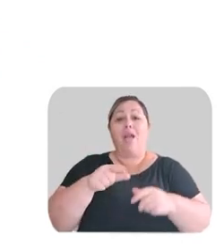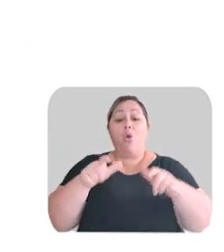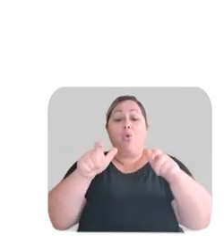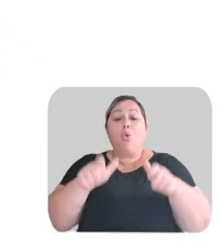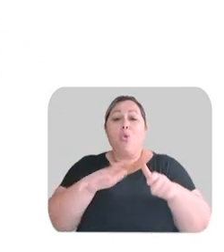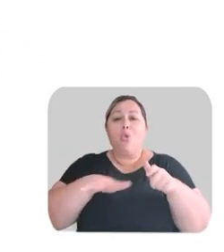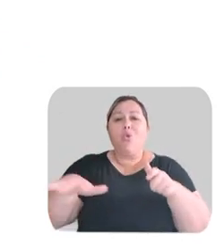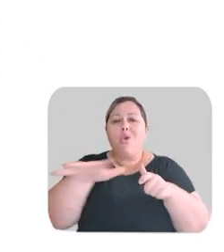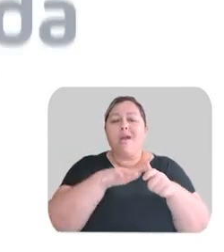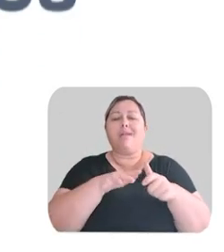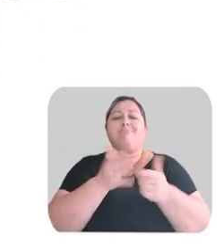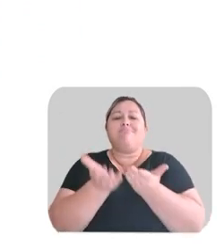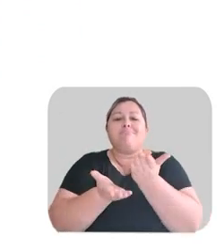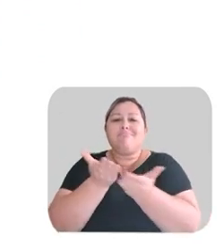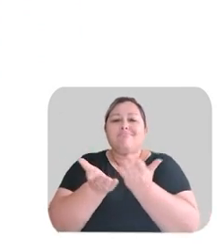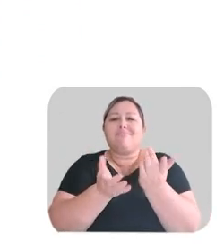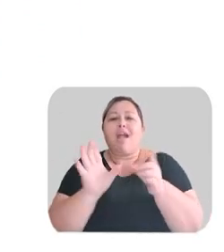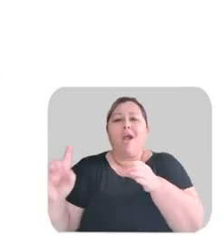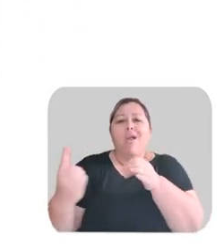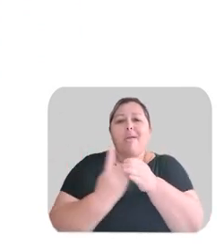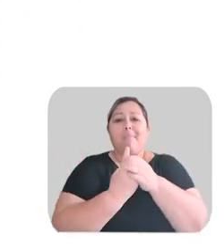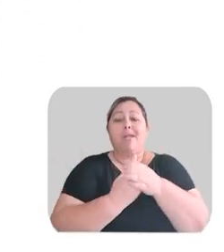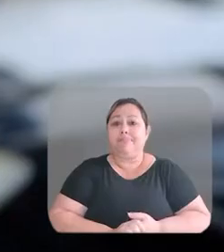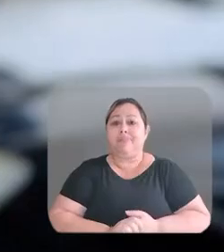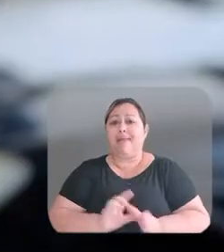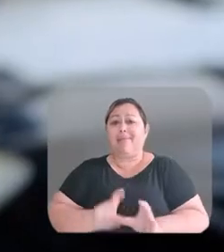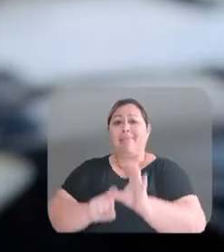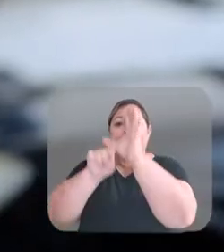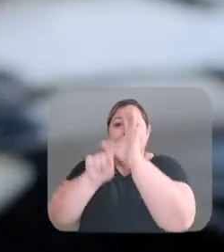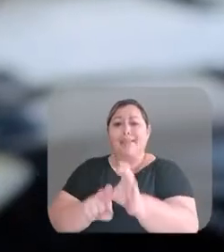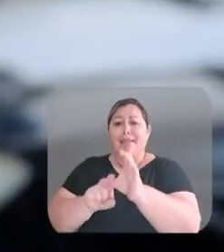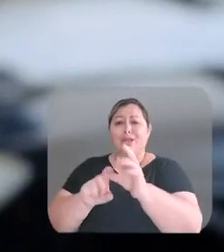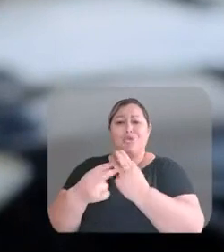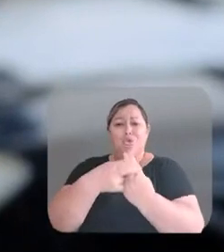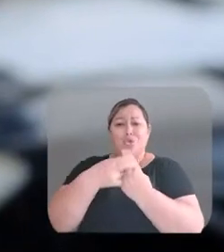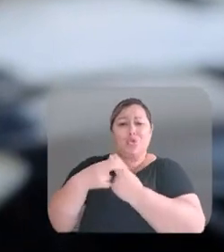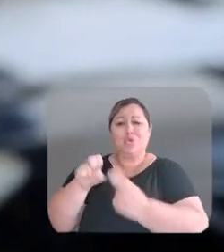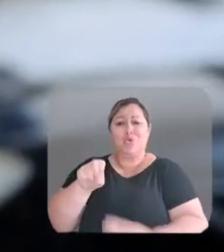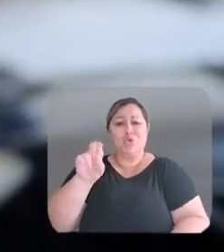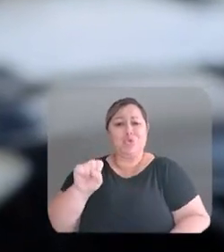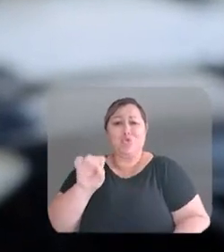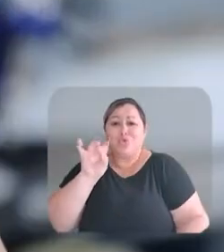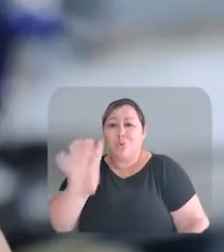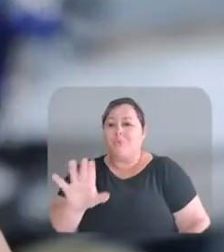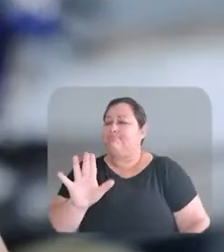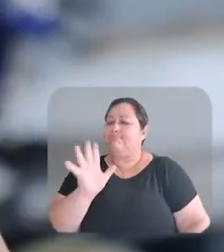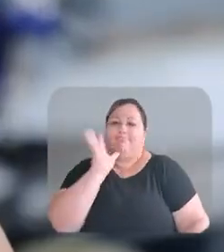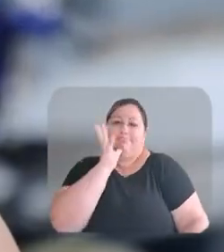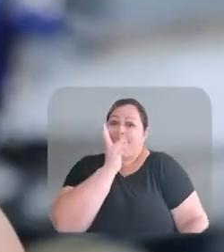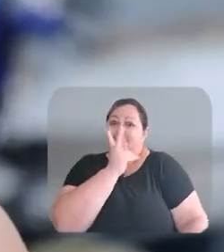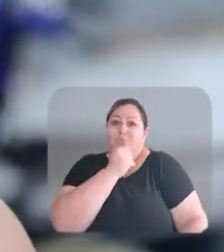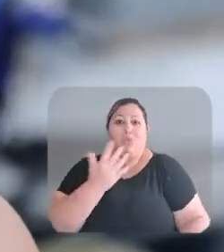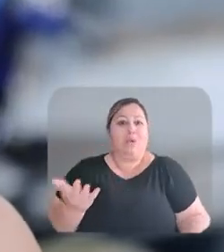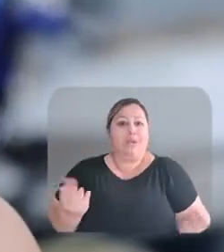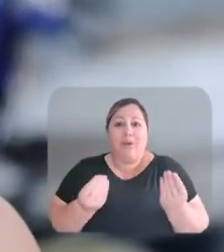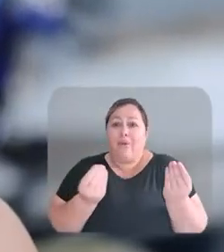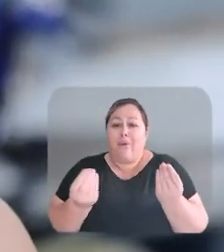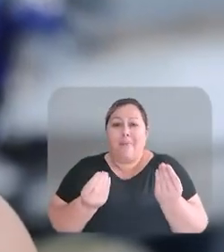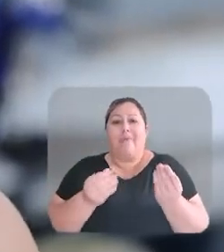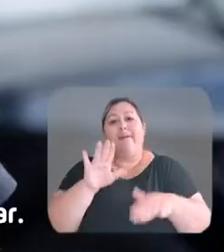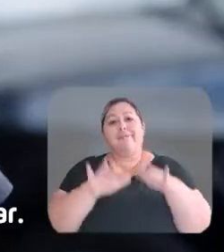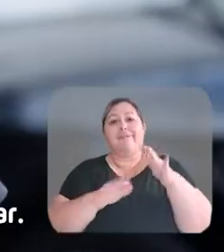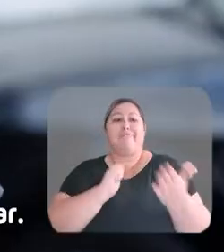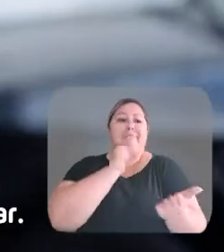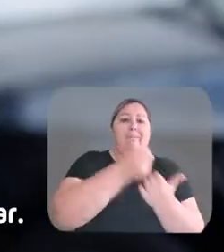e acolhimento com equipe especializada em várias áreas. Não tem como a gente depender só do SUS, porque é muito demorado na rede